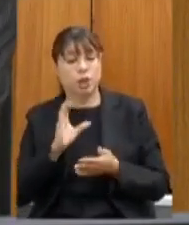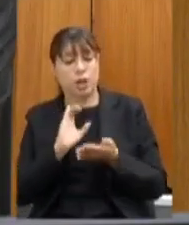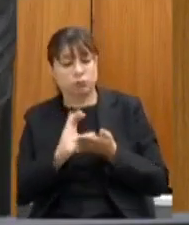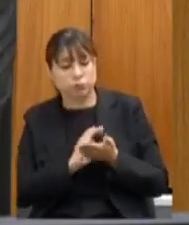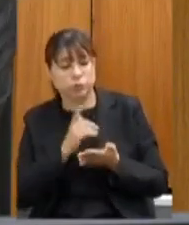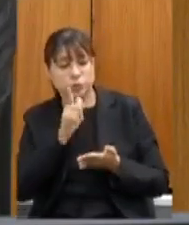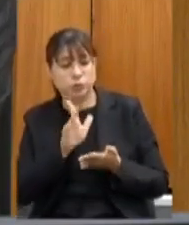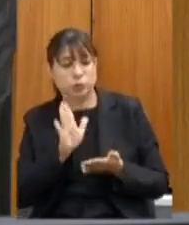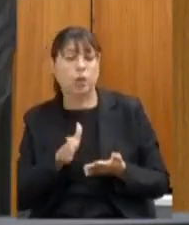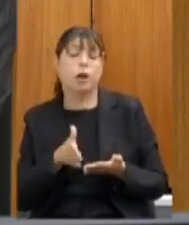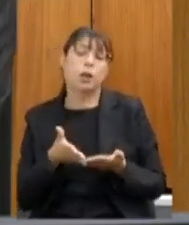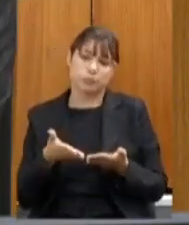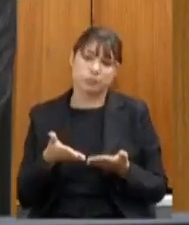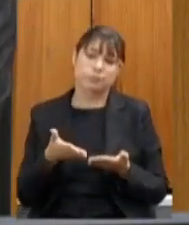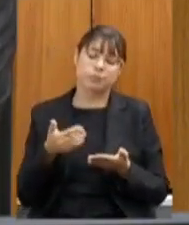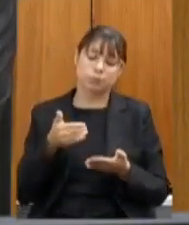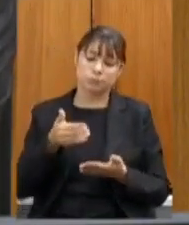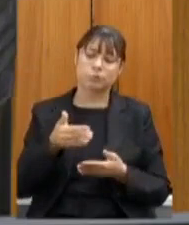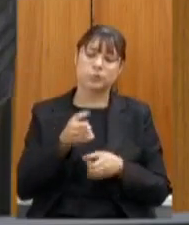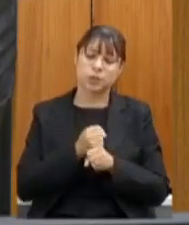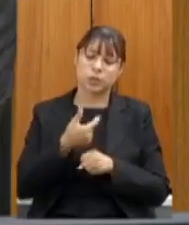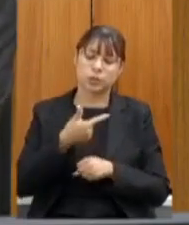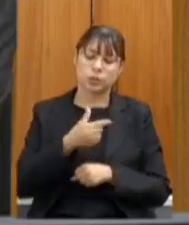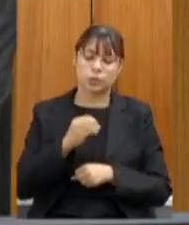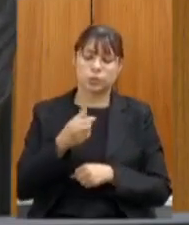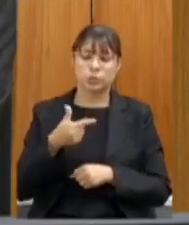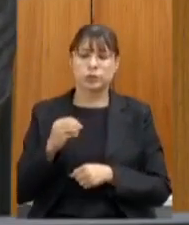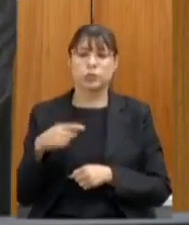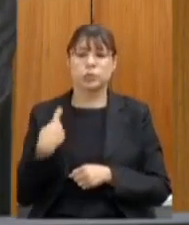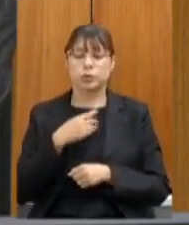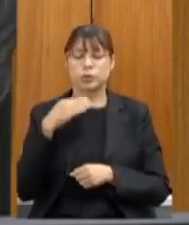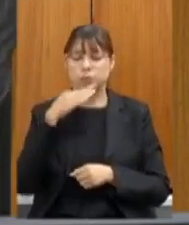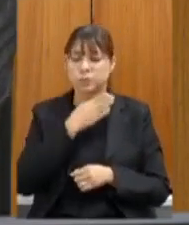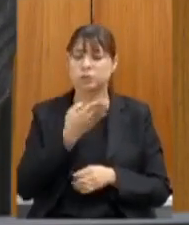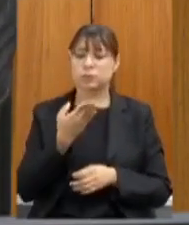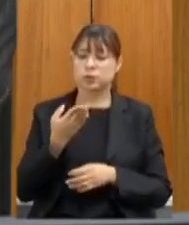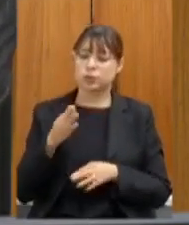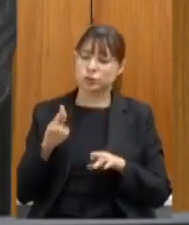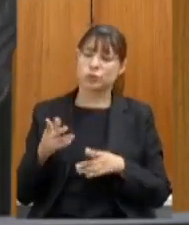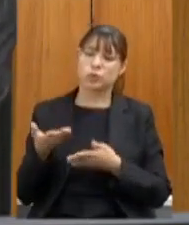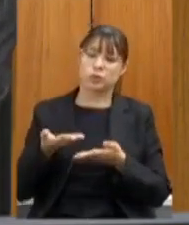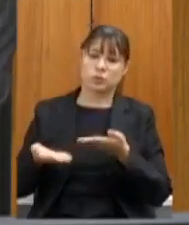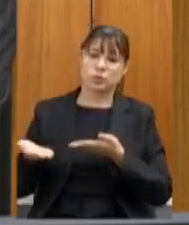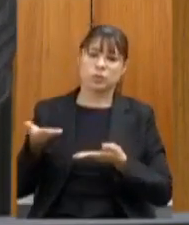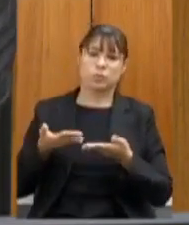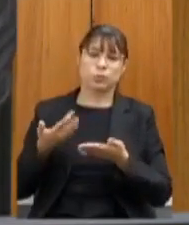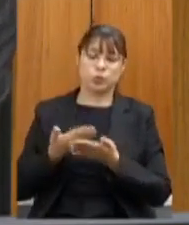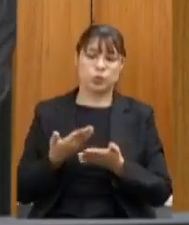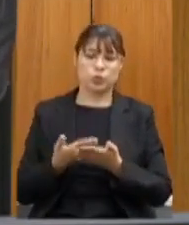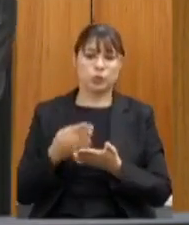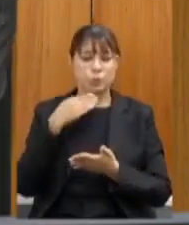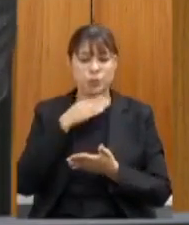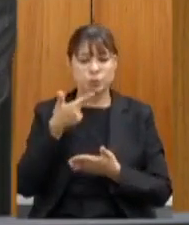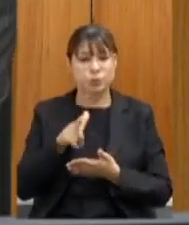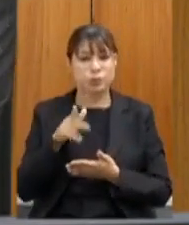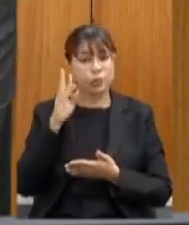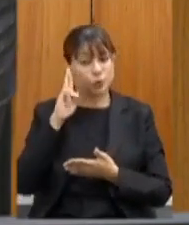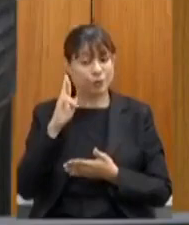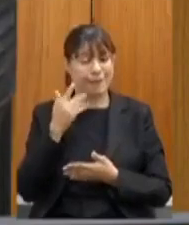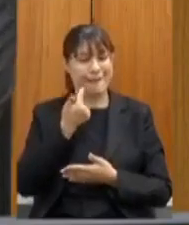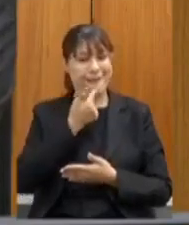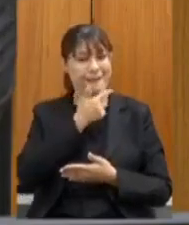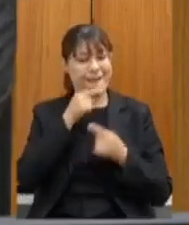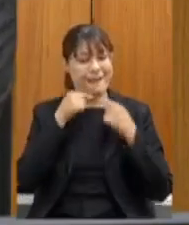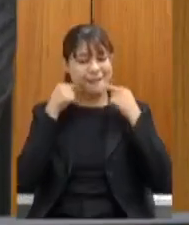nesse ano de 2020 foi uma diferença no tratamento das escolas a gente viu de novo os diretores sorrirem